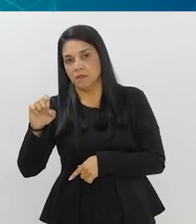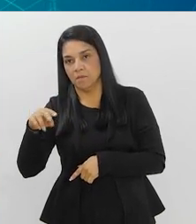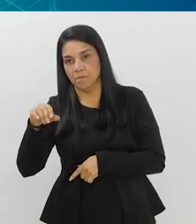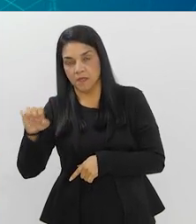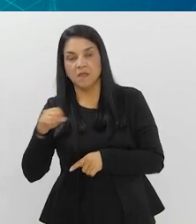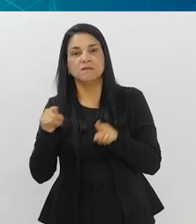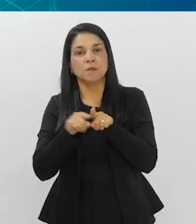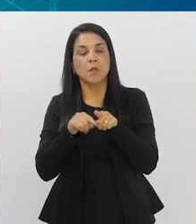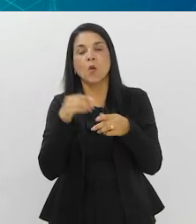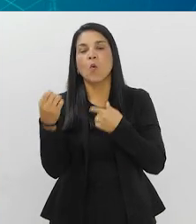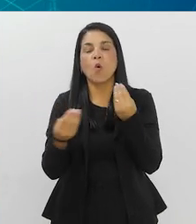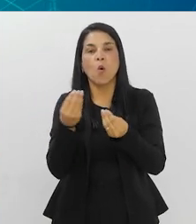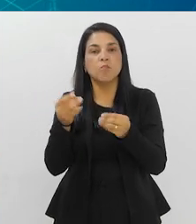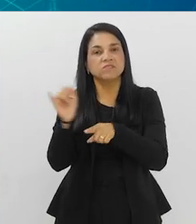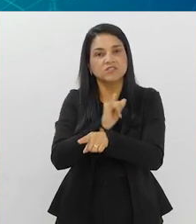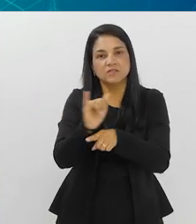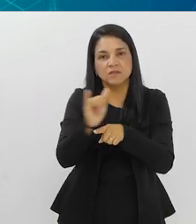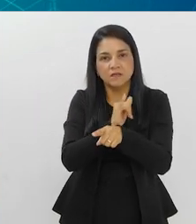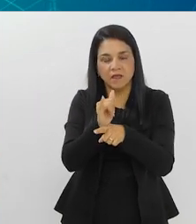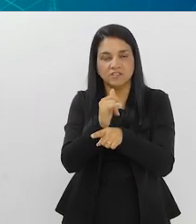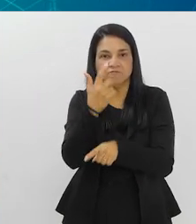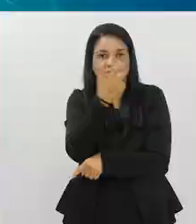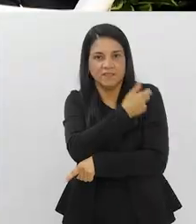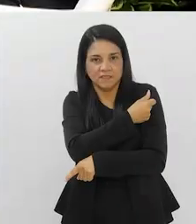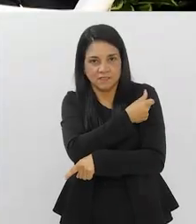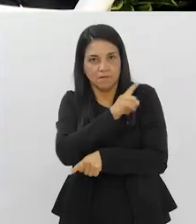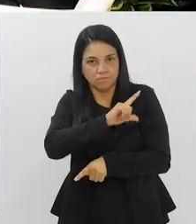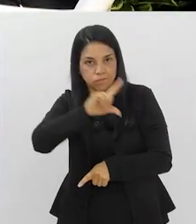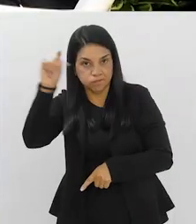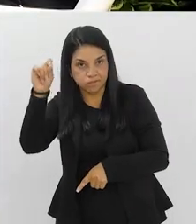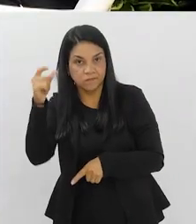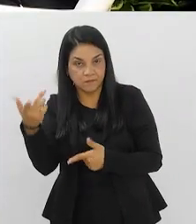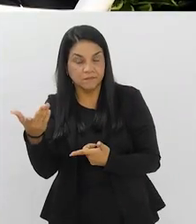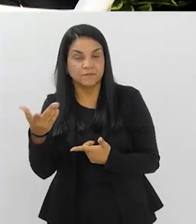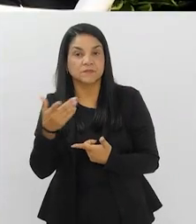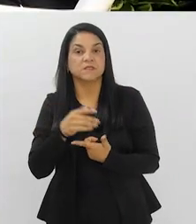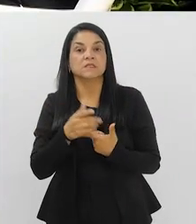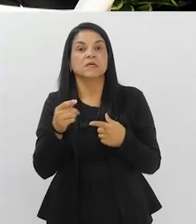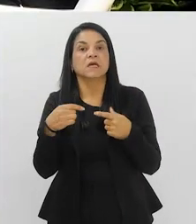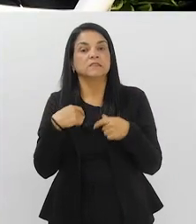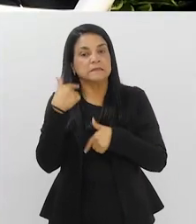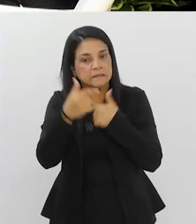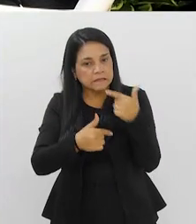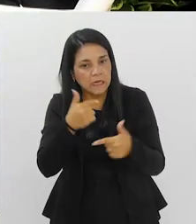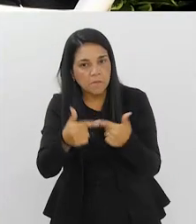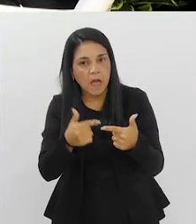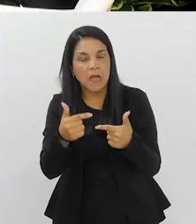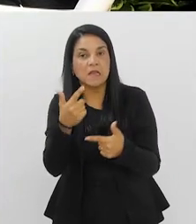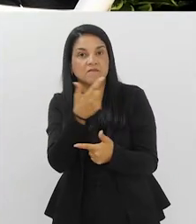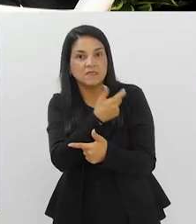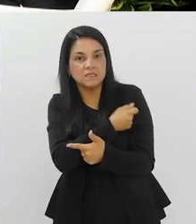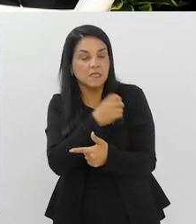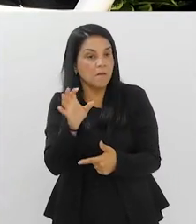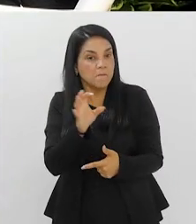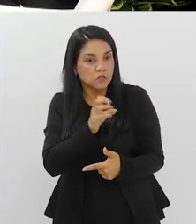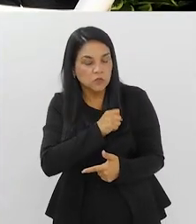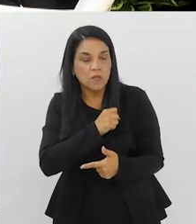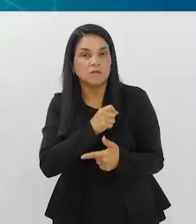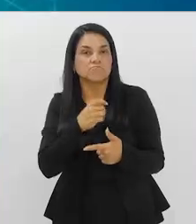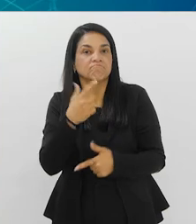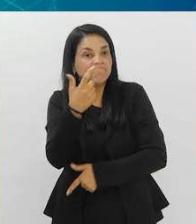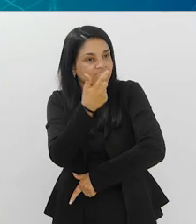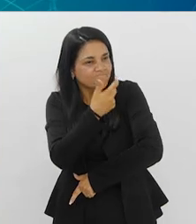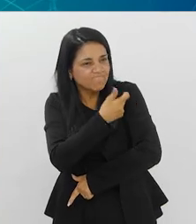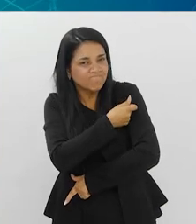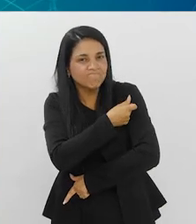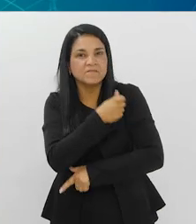melhorar a cobertura vacinal. E, você sabe, né, a gente sempre trabalha vacina como apaixonados, a